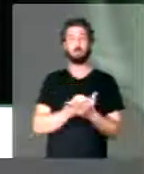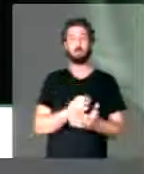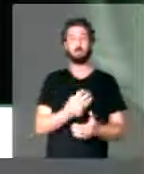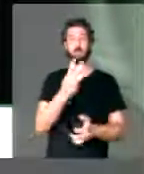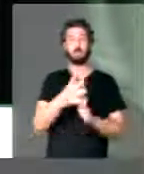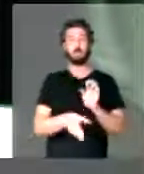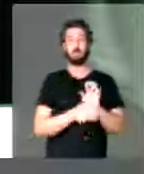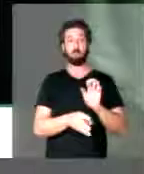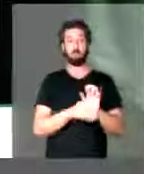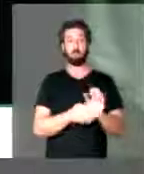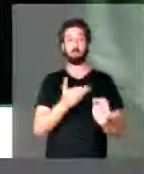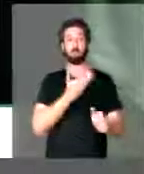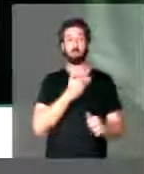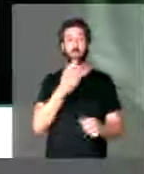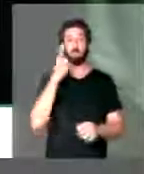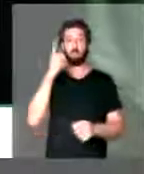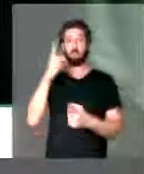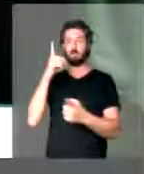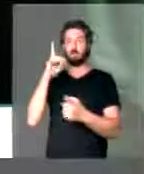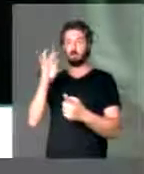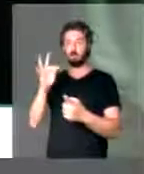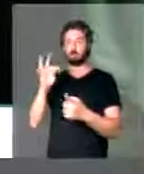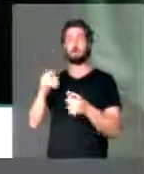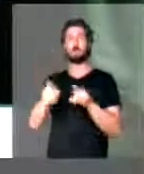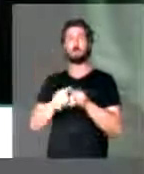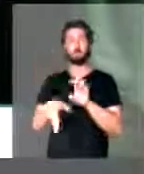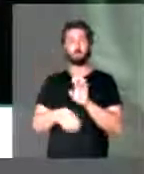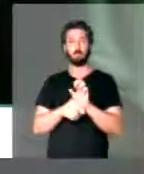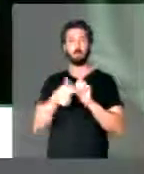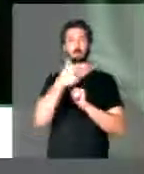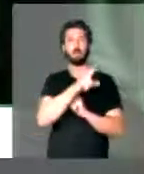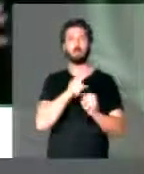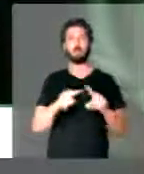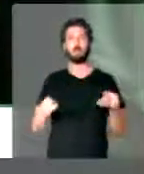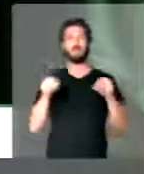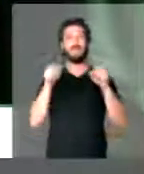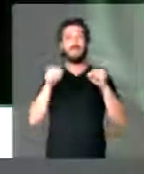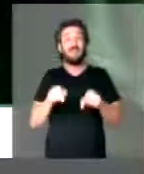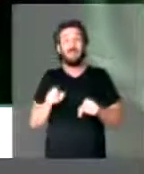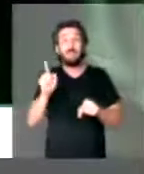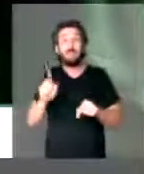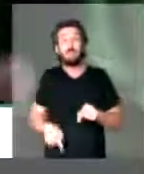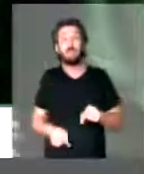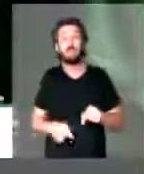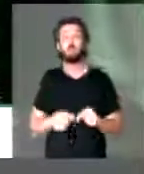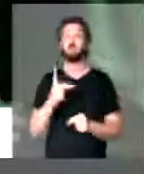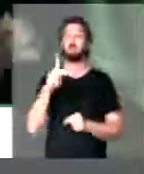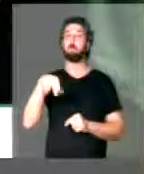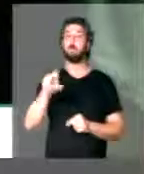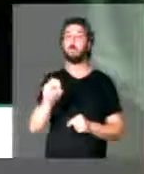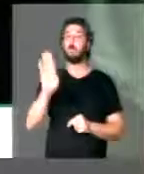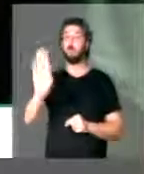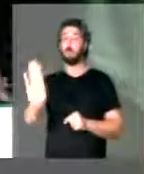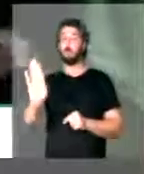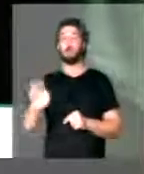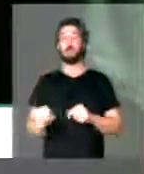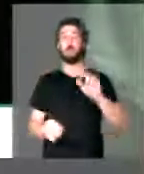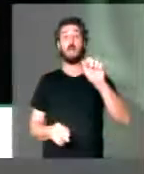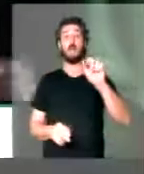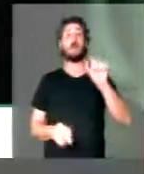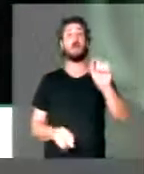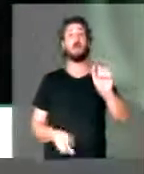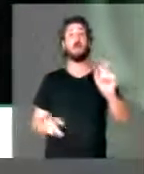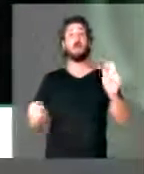emendas, outros colegas do PDT em outras emendas, mas essas é o nosso plano B. O nosso plano A